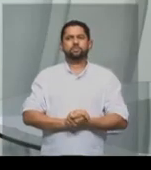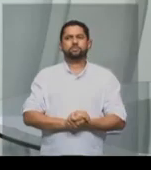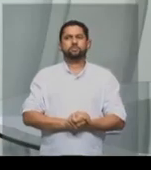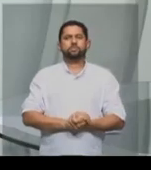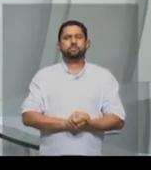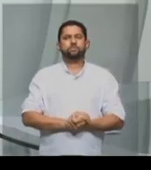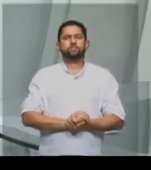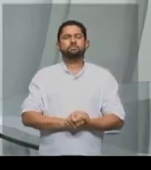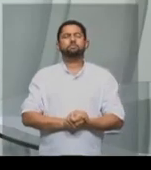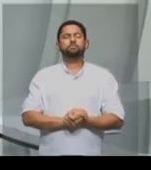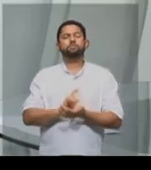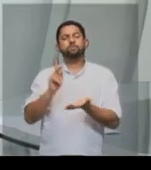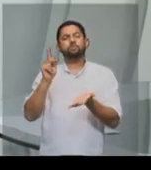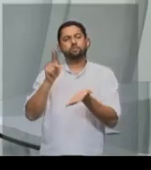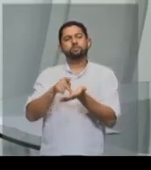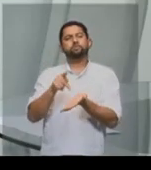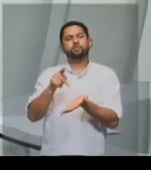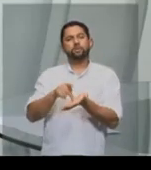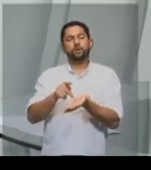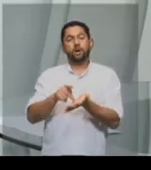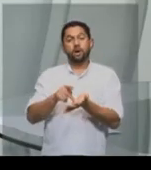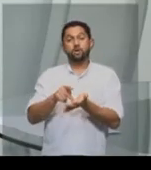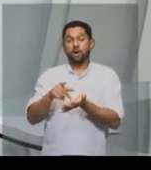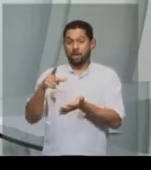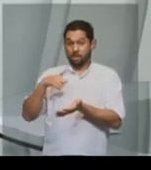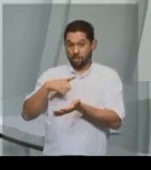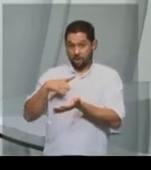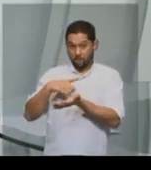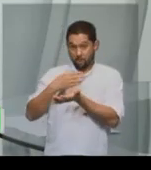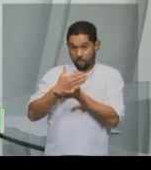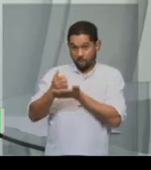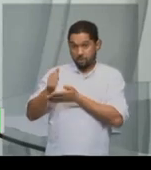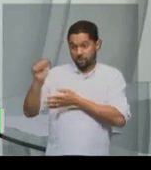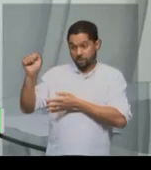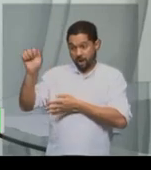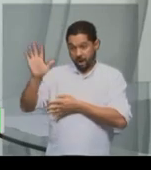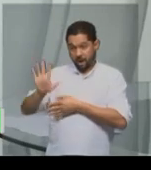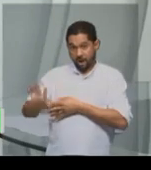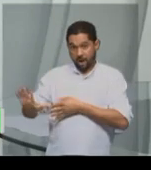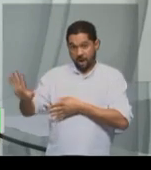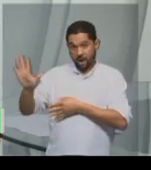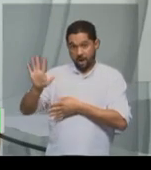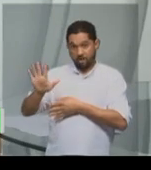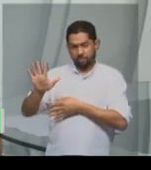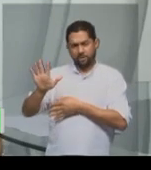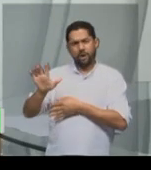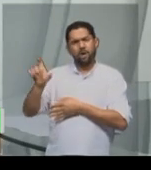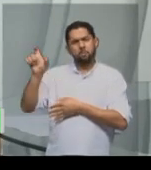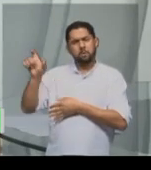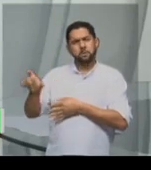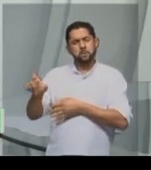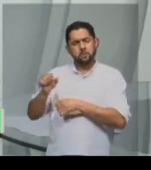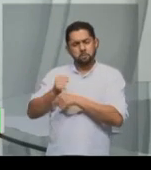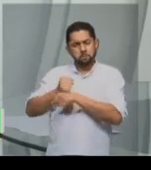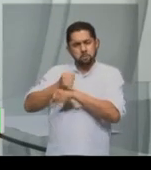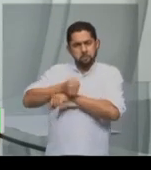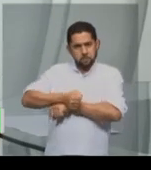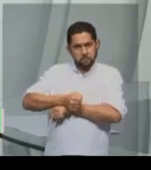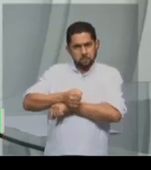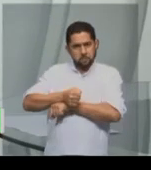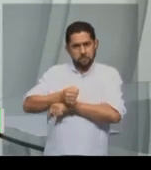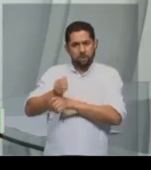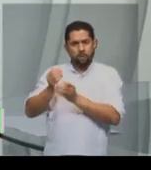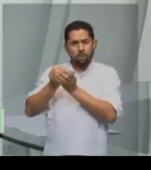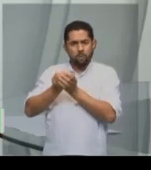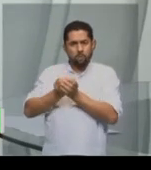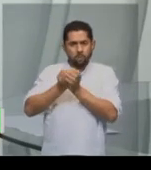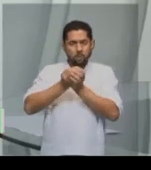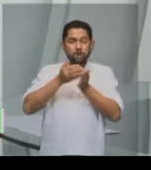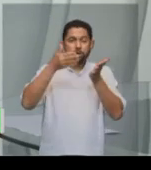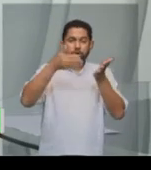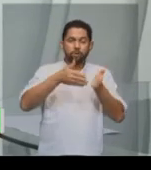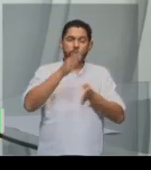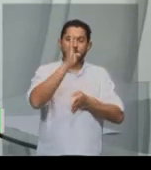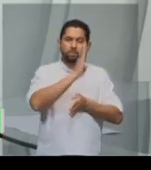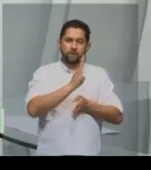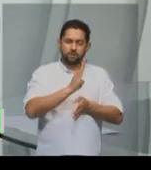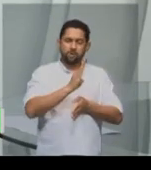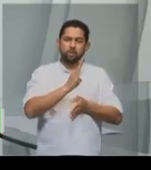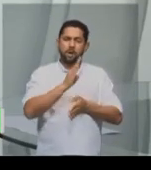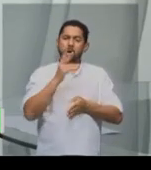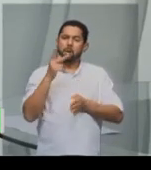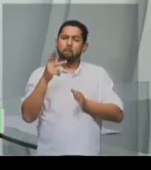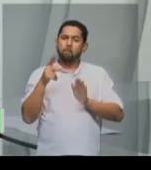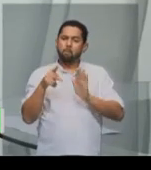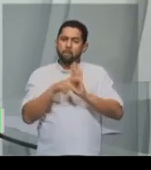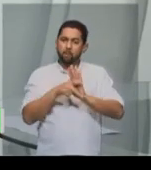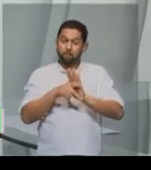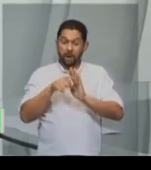Ela tem origens, africanas, foram trazidos pelos escravizados que o próprio professor Kledson trouxe para a gente e